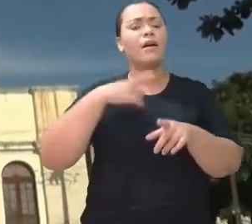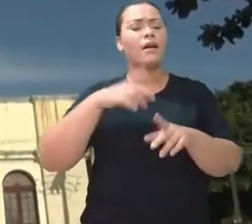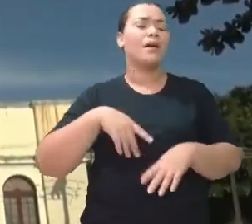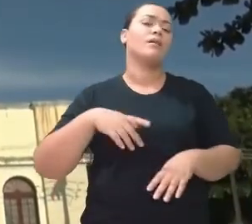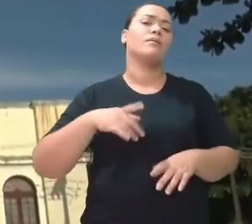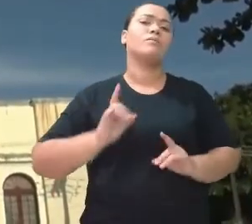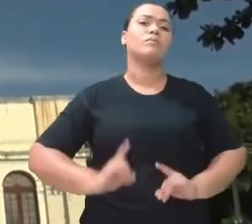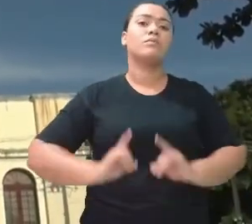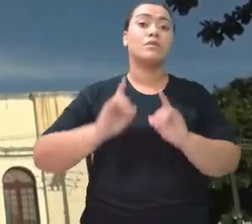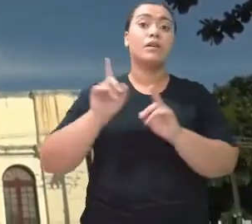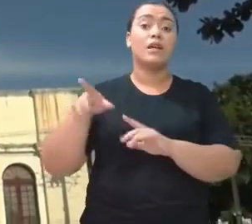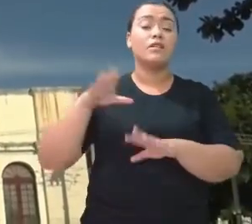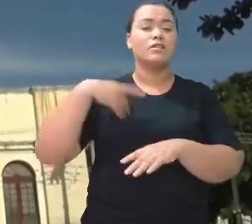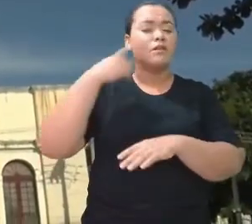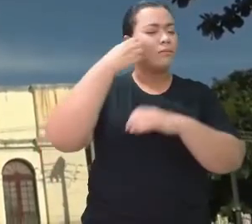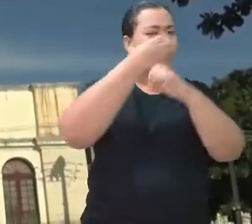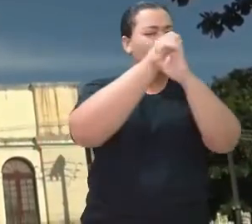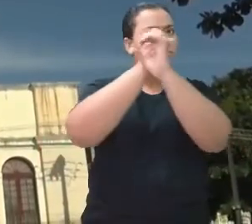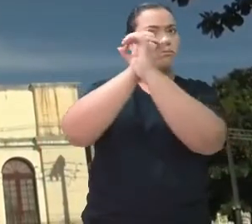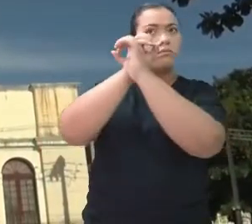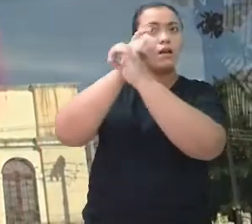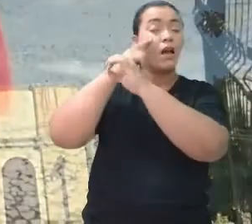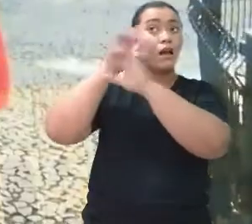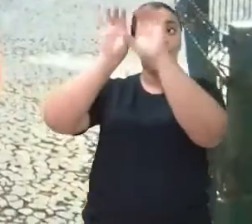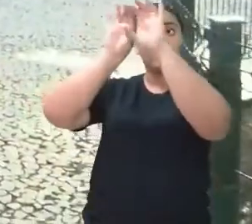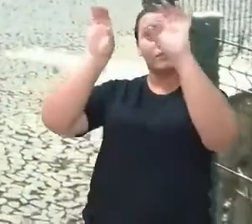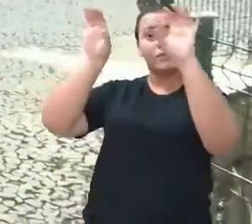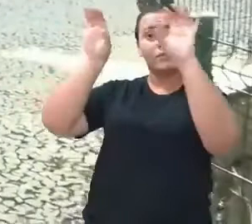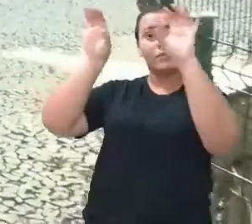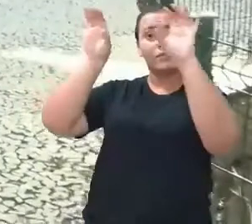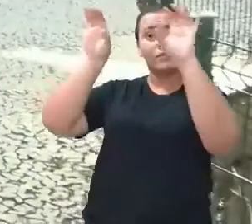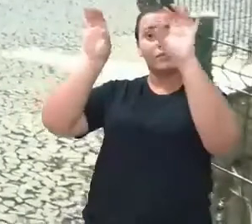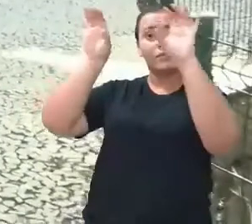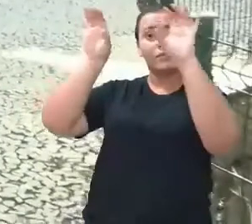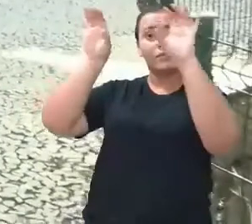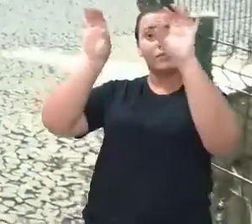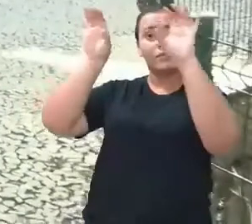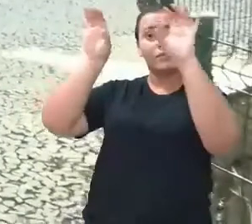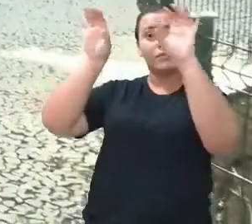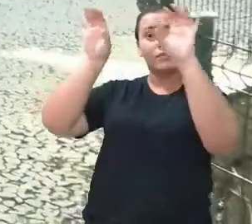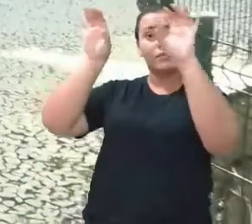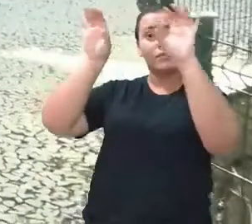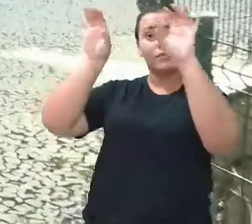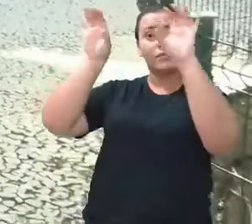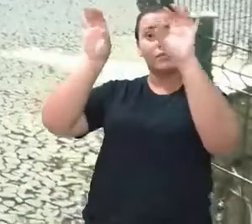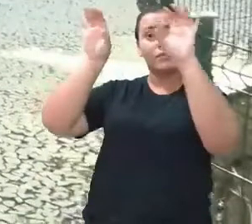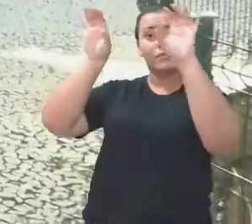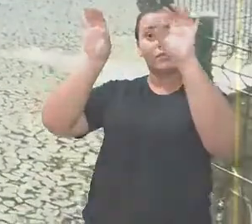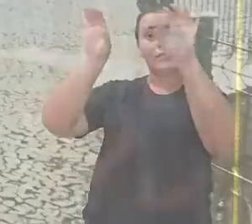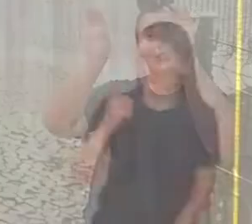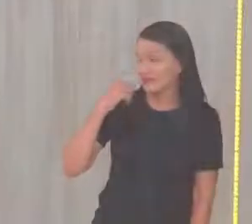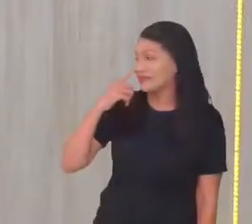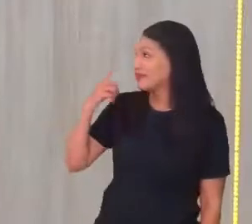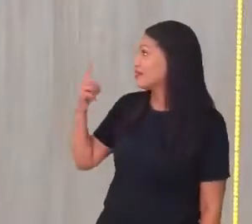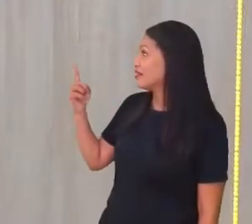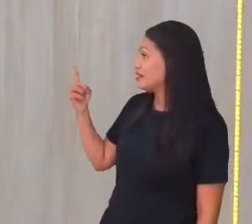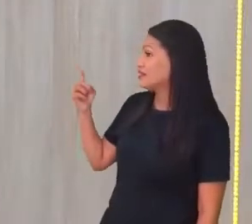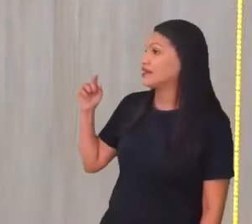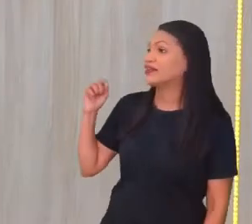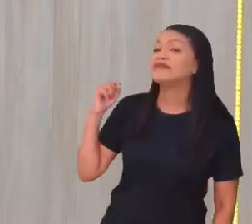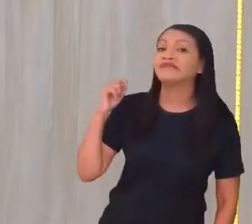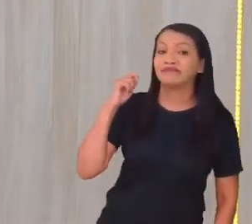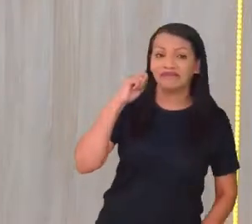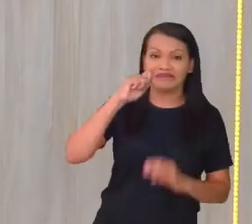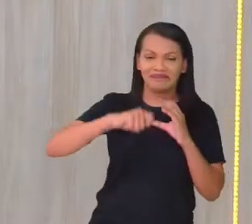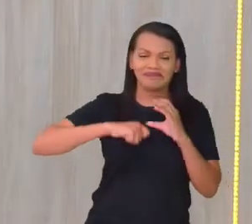serviu como um observatório astronômico aqui na nossa cidade. É, rapaz, está vendo só como a professora